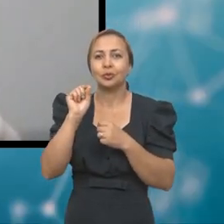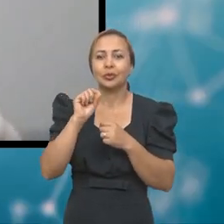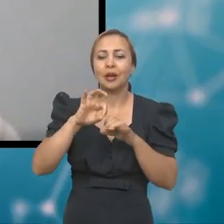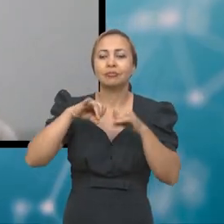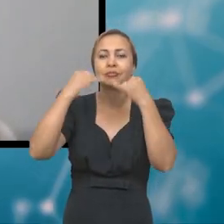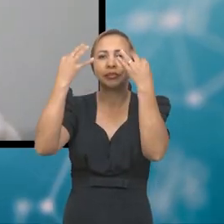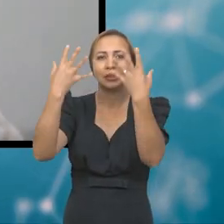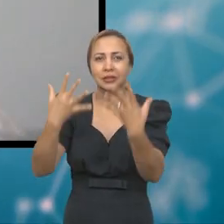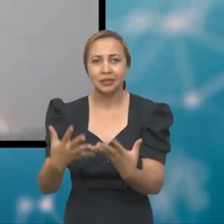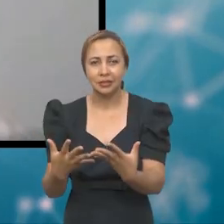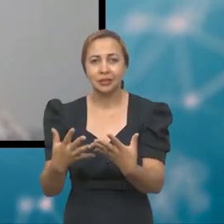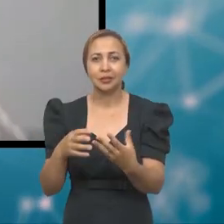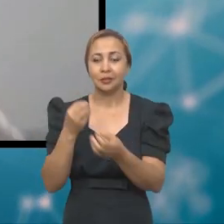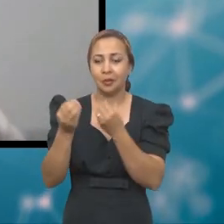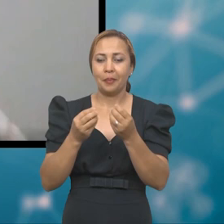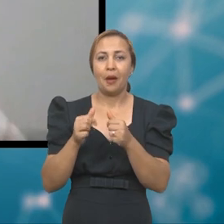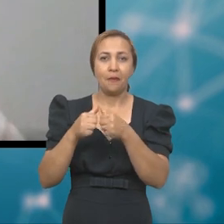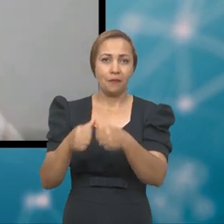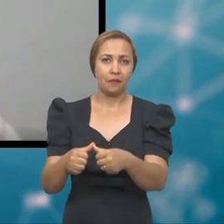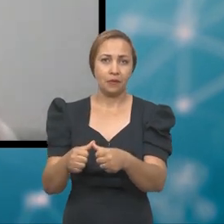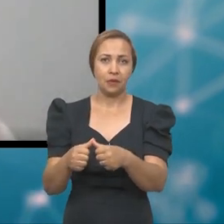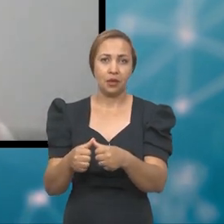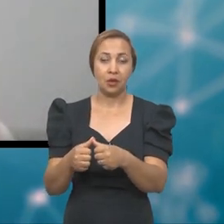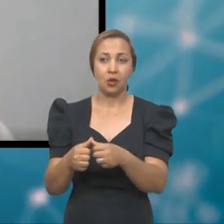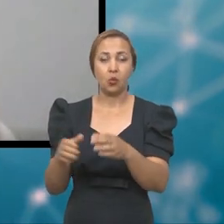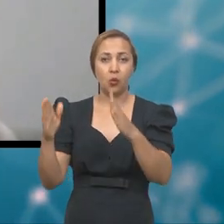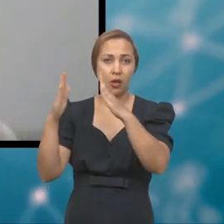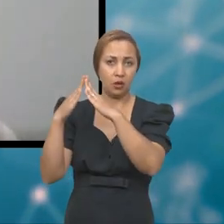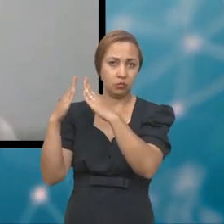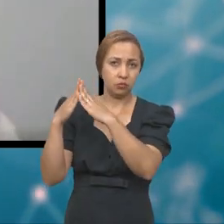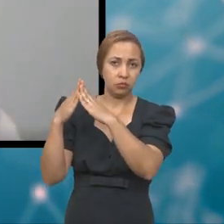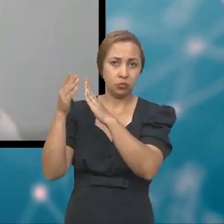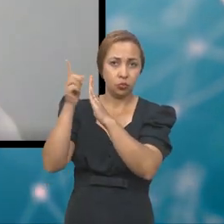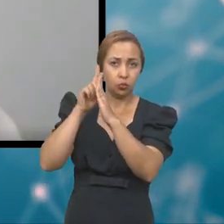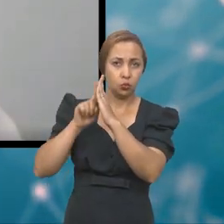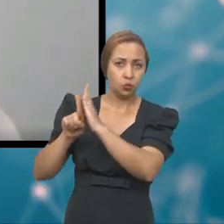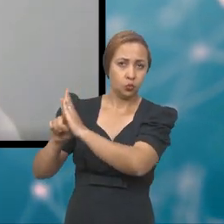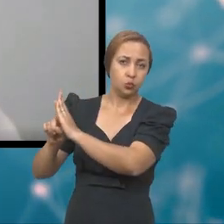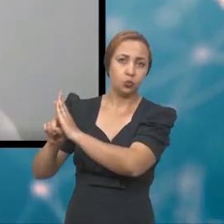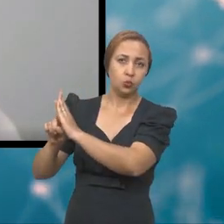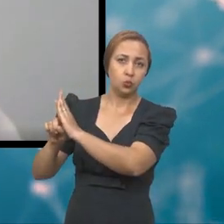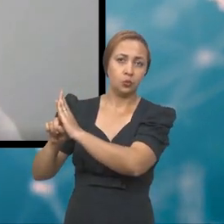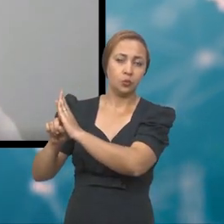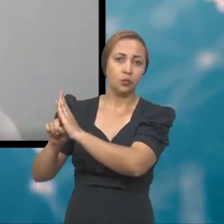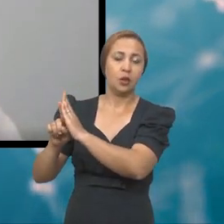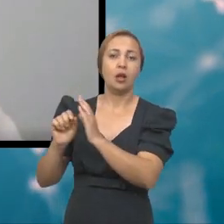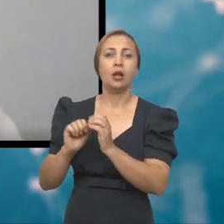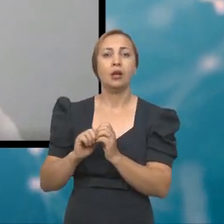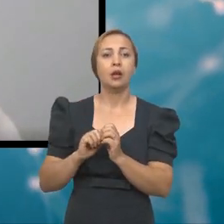aí, o desfecho, se eles ficaram em isolamento domiciliar, se eles